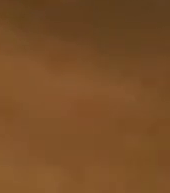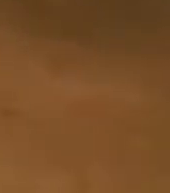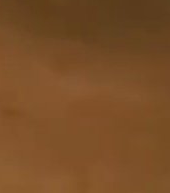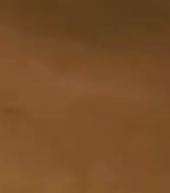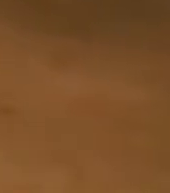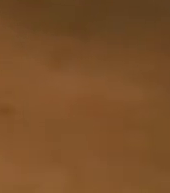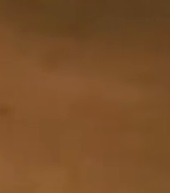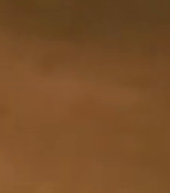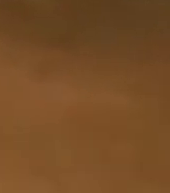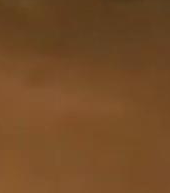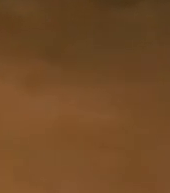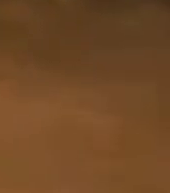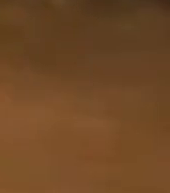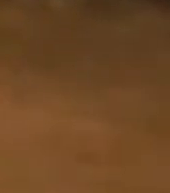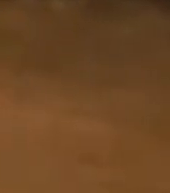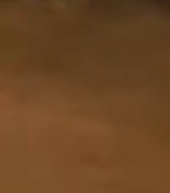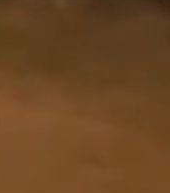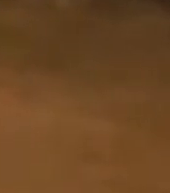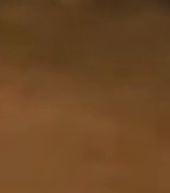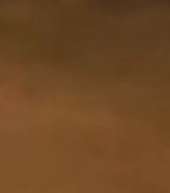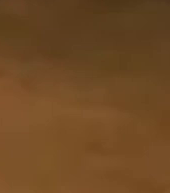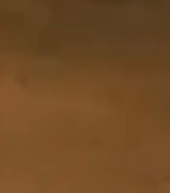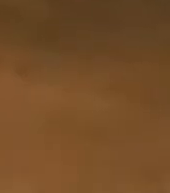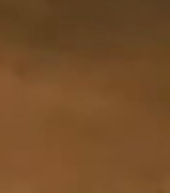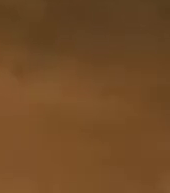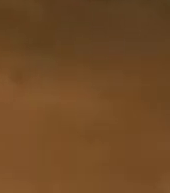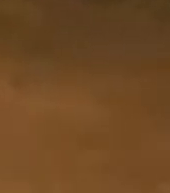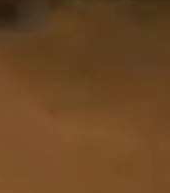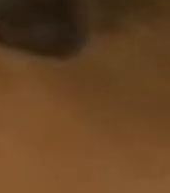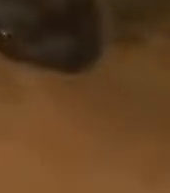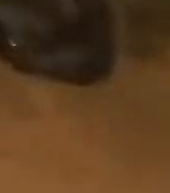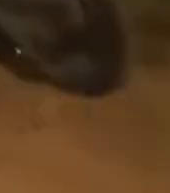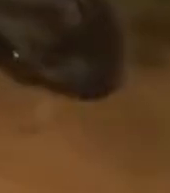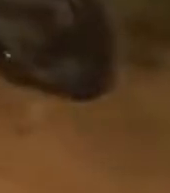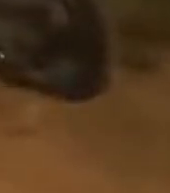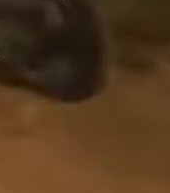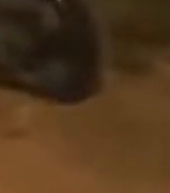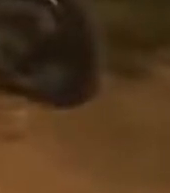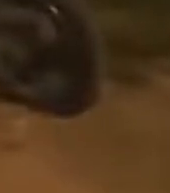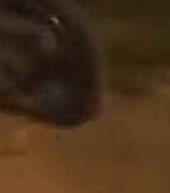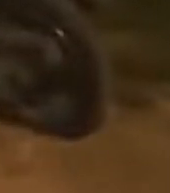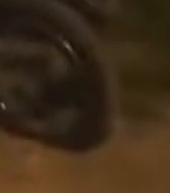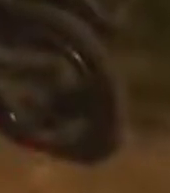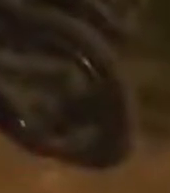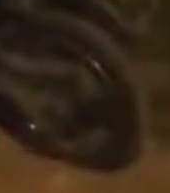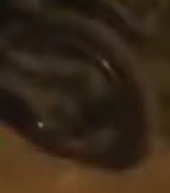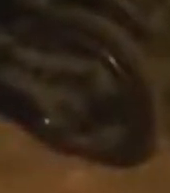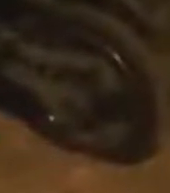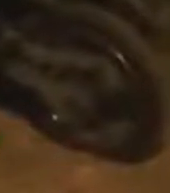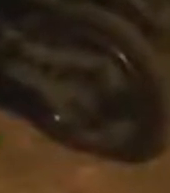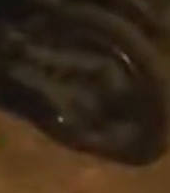É isso que eu prometi para eles. Eu falei que ia ficar, nem que fosse a noite inteira.